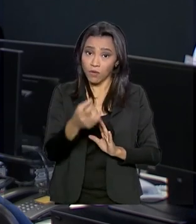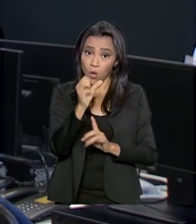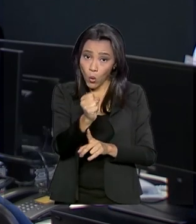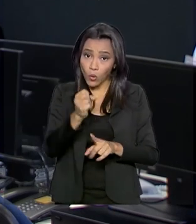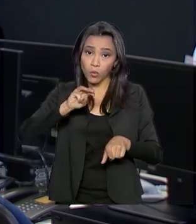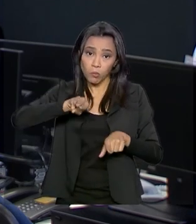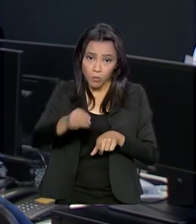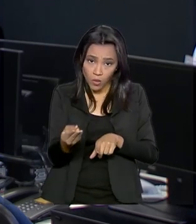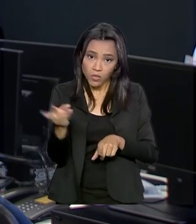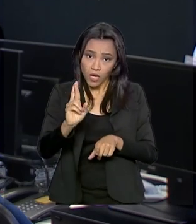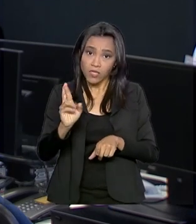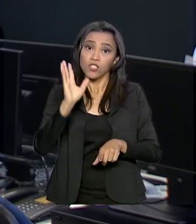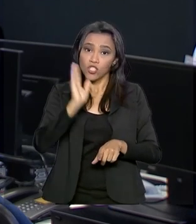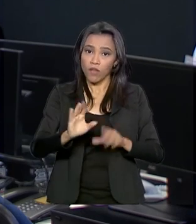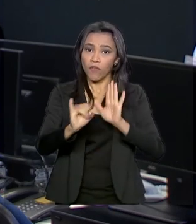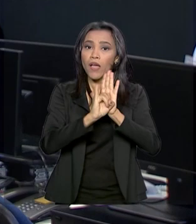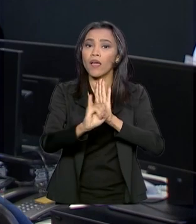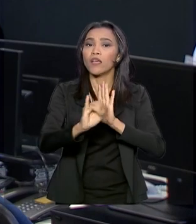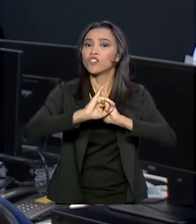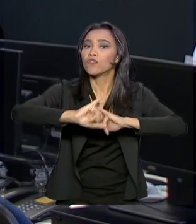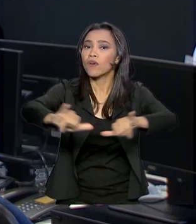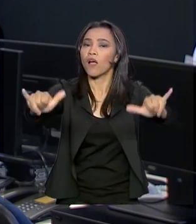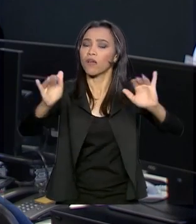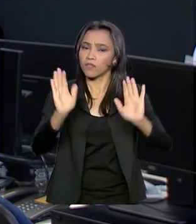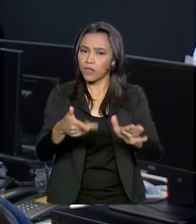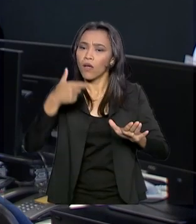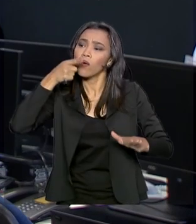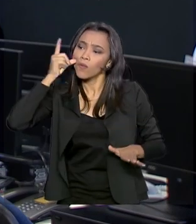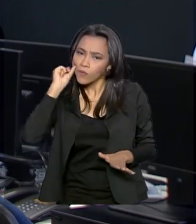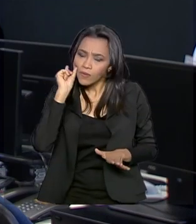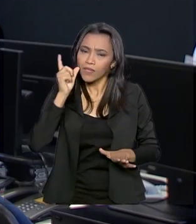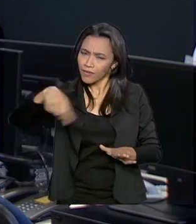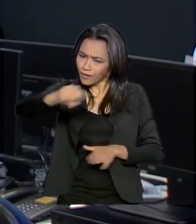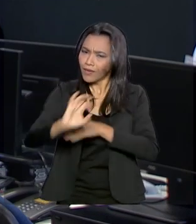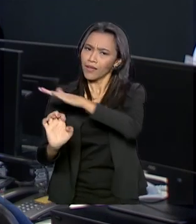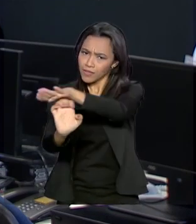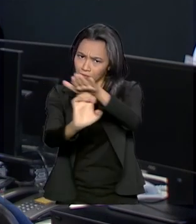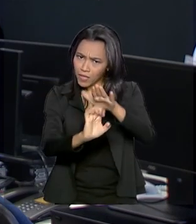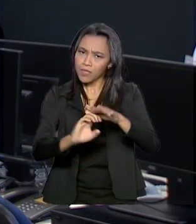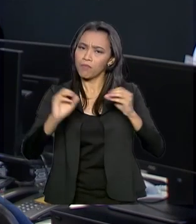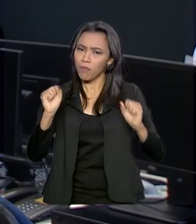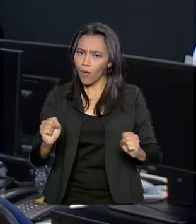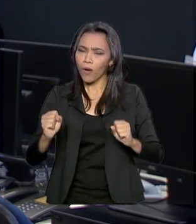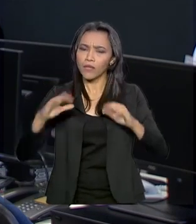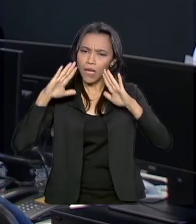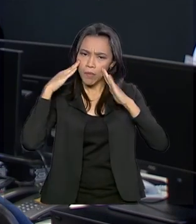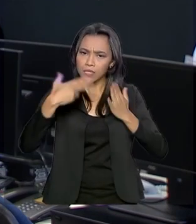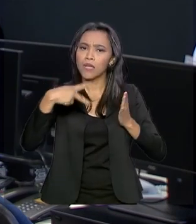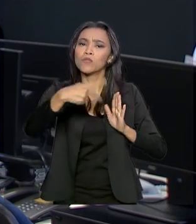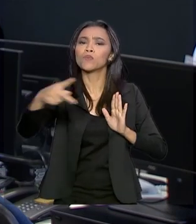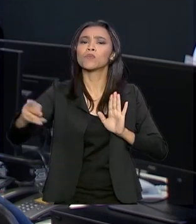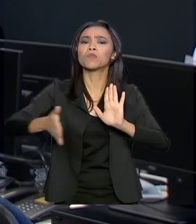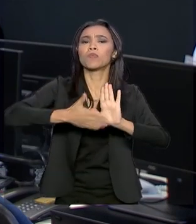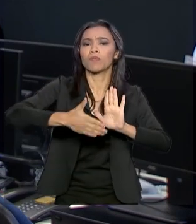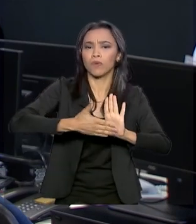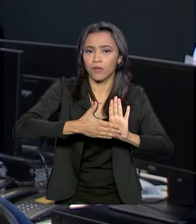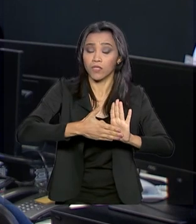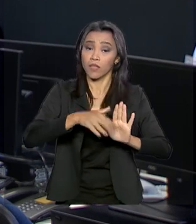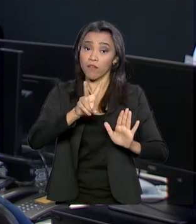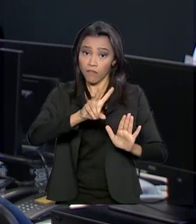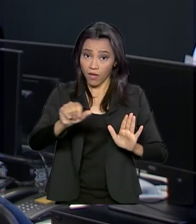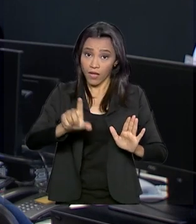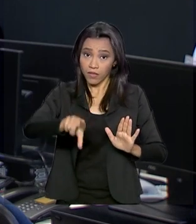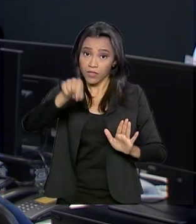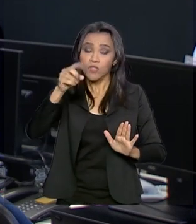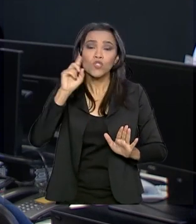O edital já foi publicado ontem e as empresas já podem fazer as propostas. A divulgação do resultado ocorrerá no dia